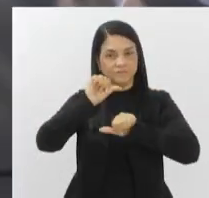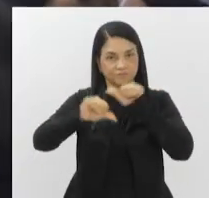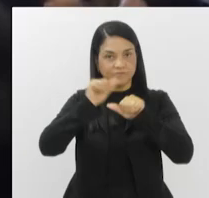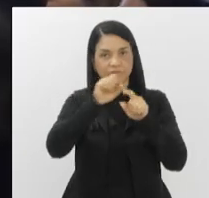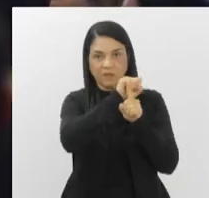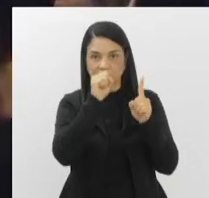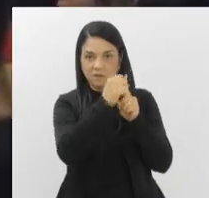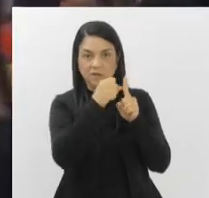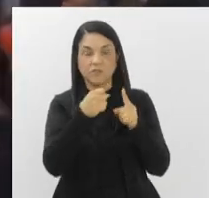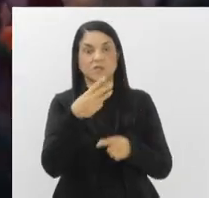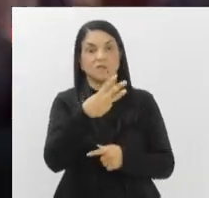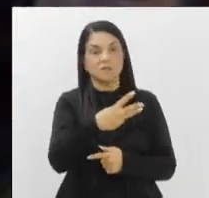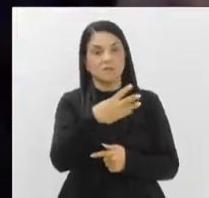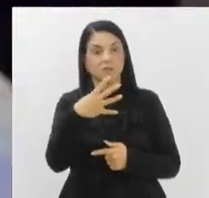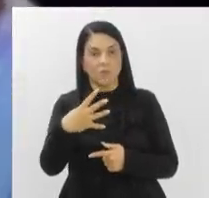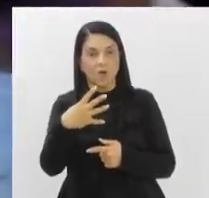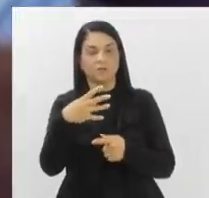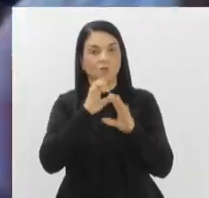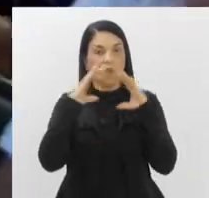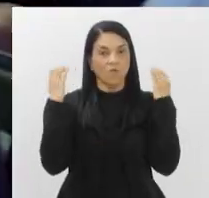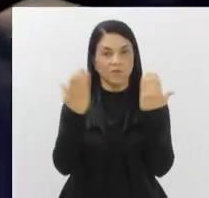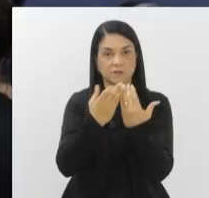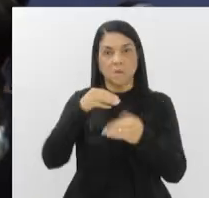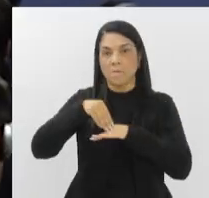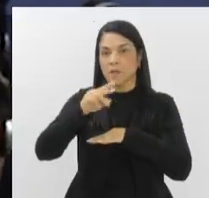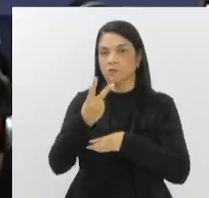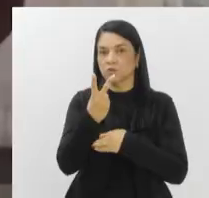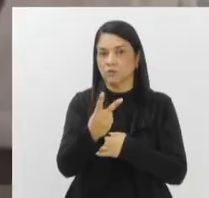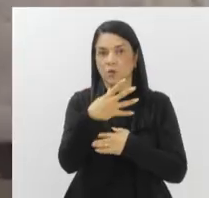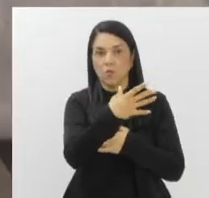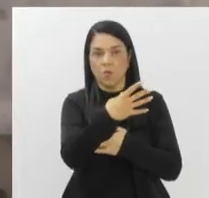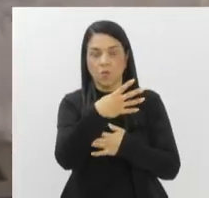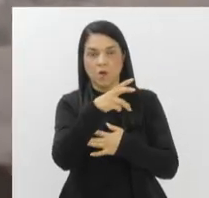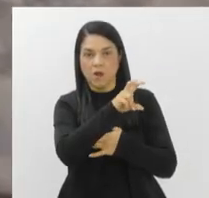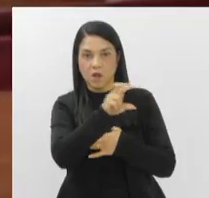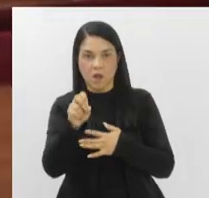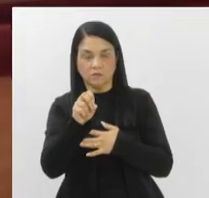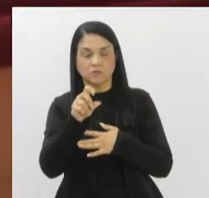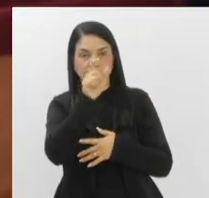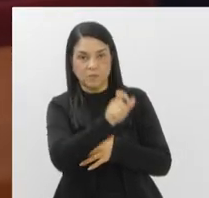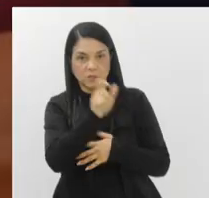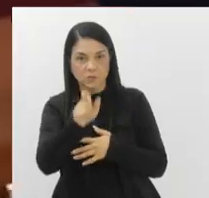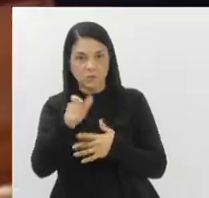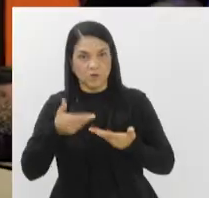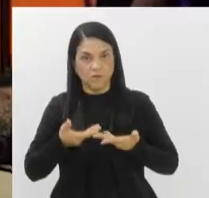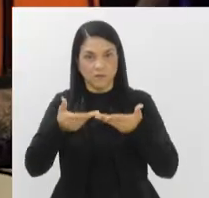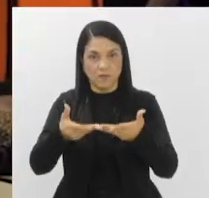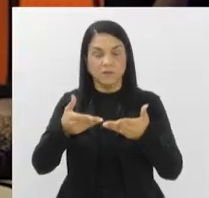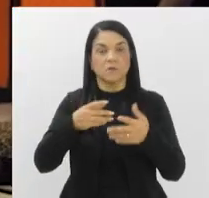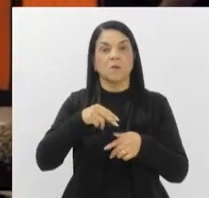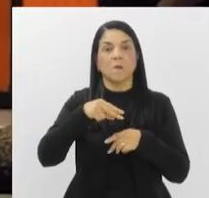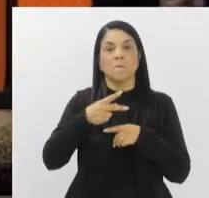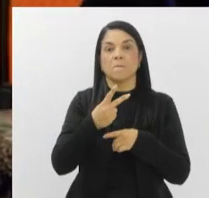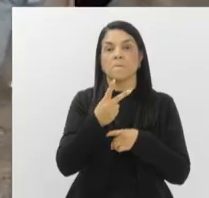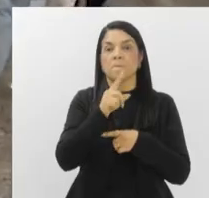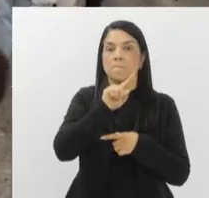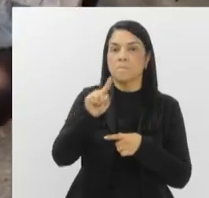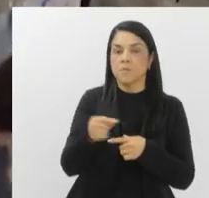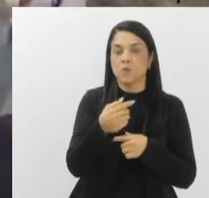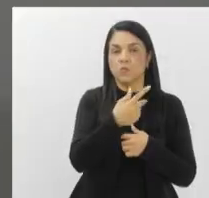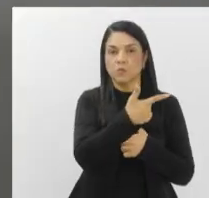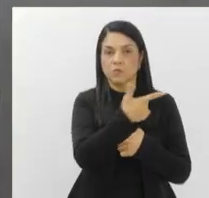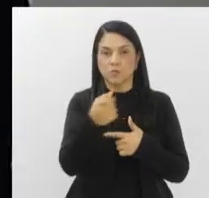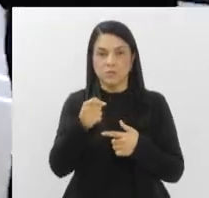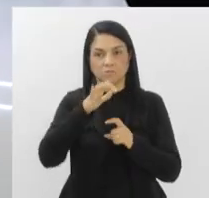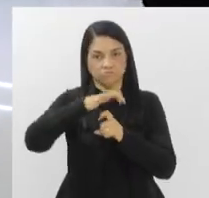34 conferências com mais de 2.500 participantes convidados, 2.200 startups e incubadoras fomentando